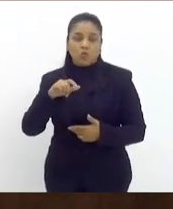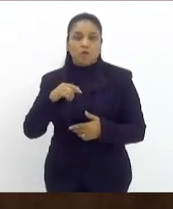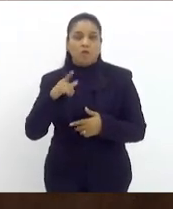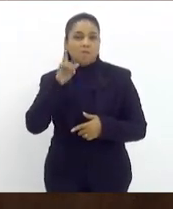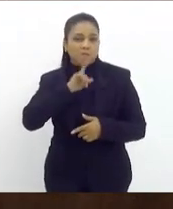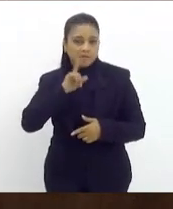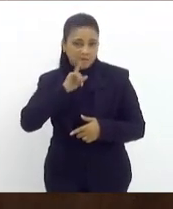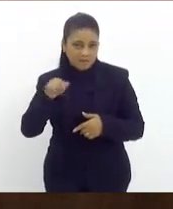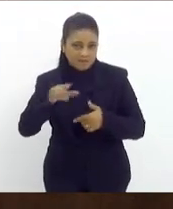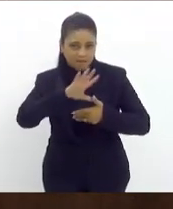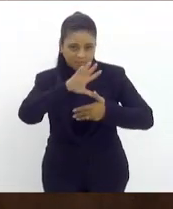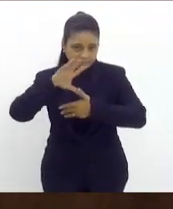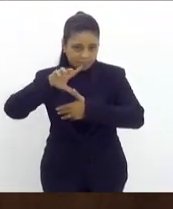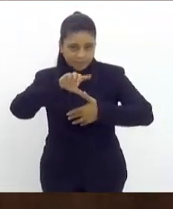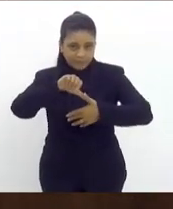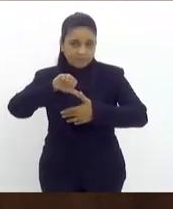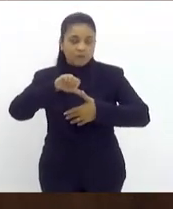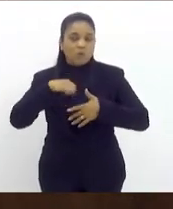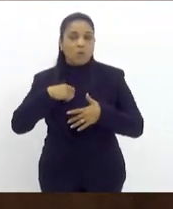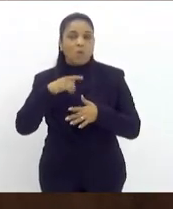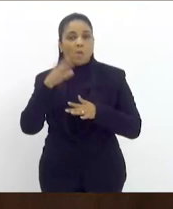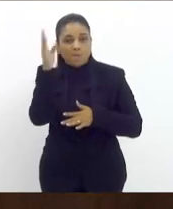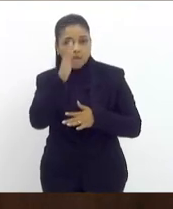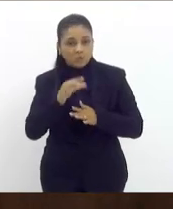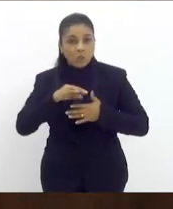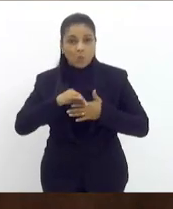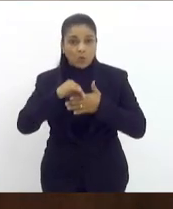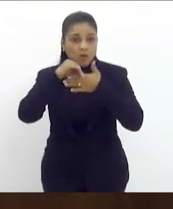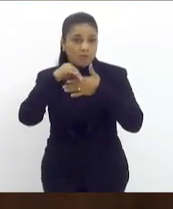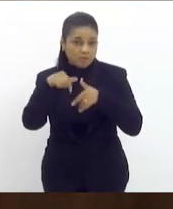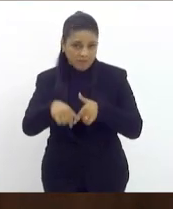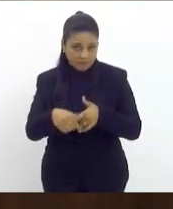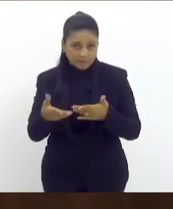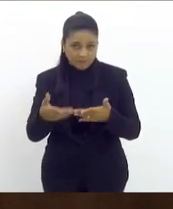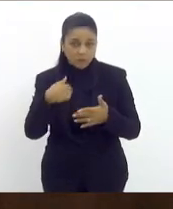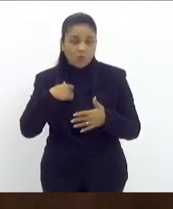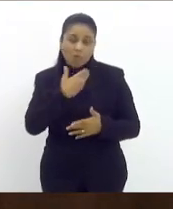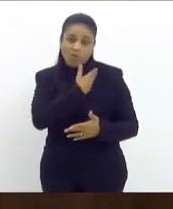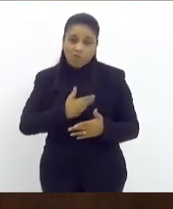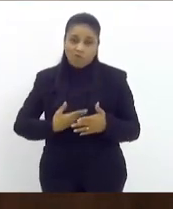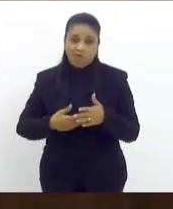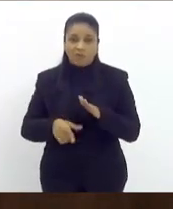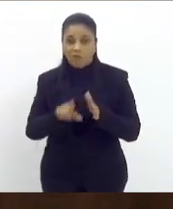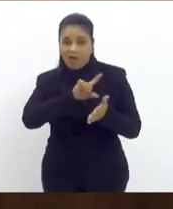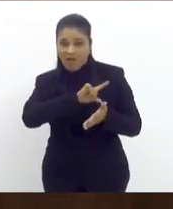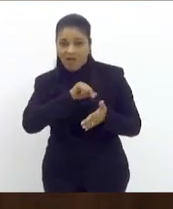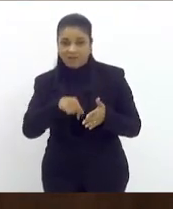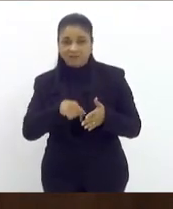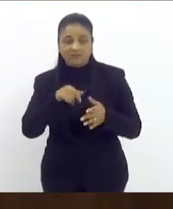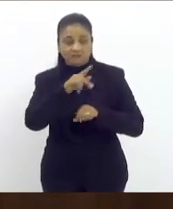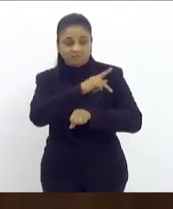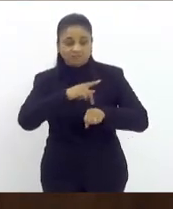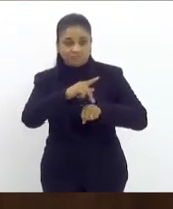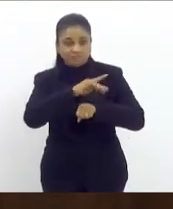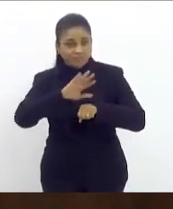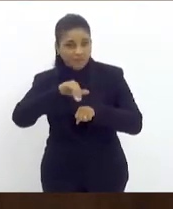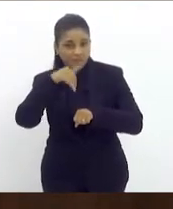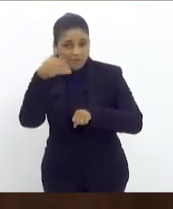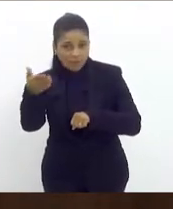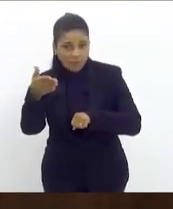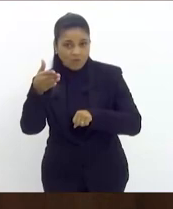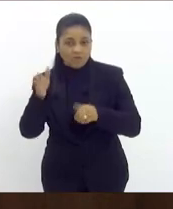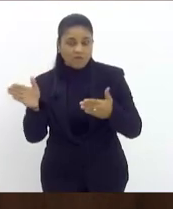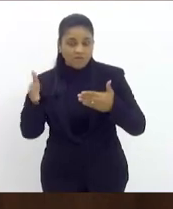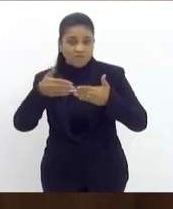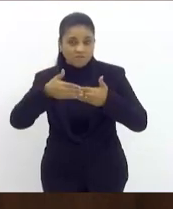liderança do continente sul-americano e depois de tantos anos de um governo que era considerado para internacional e que se fechava